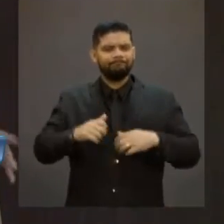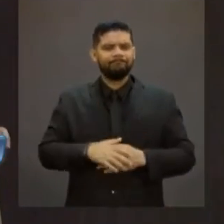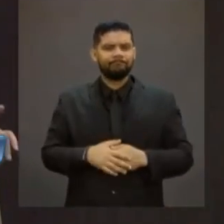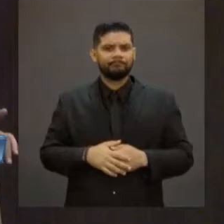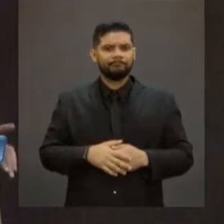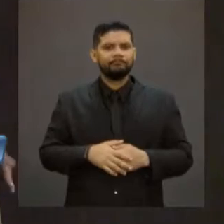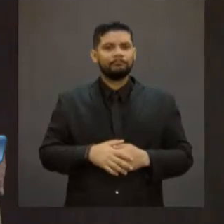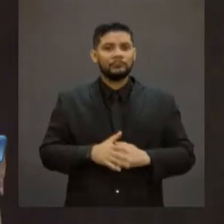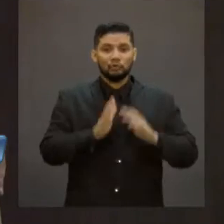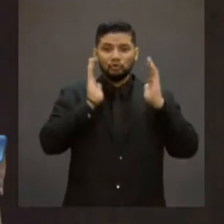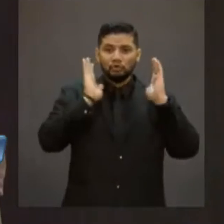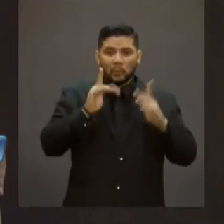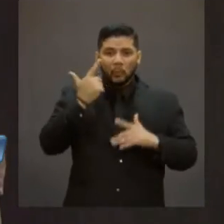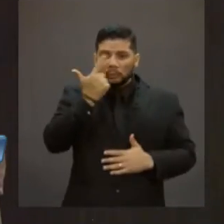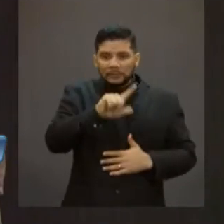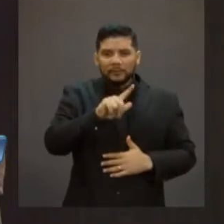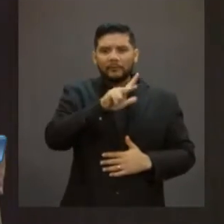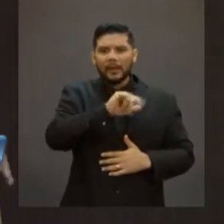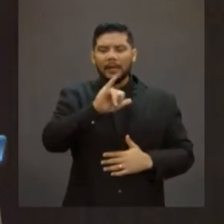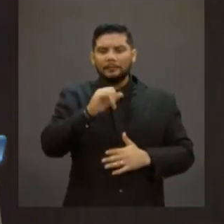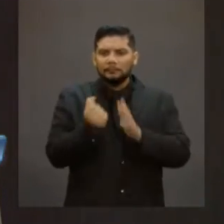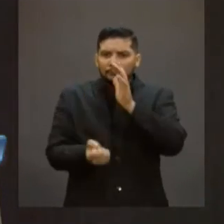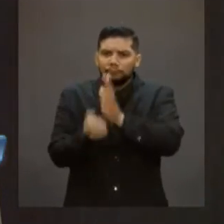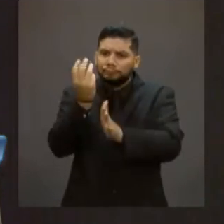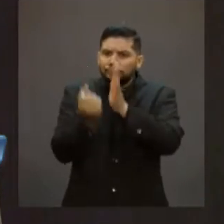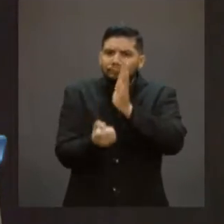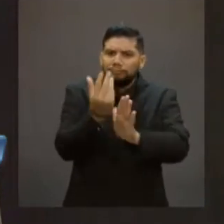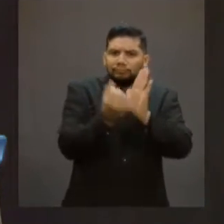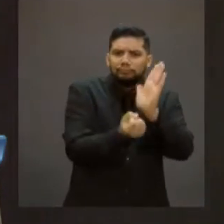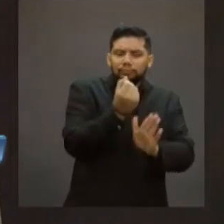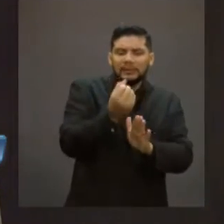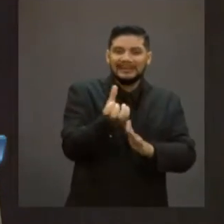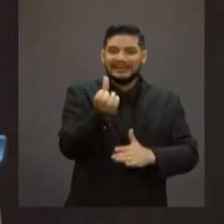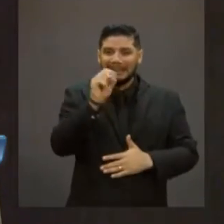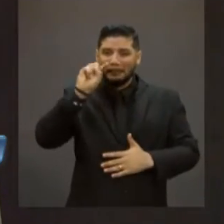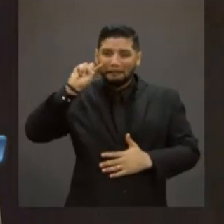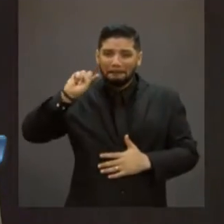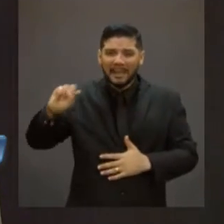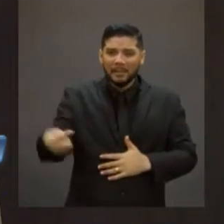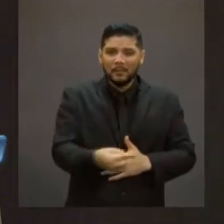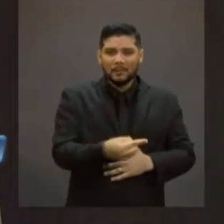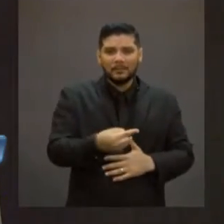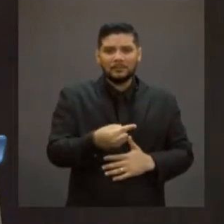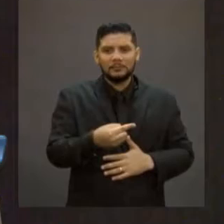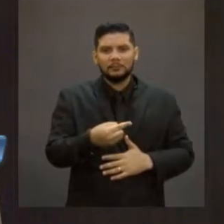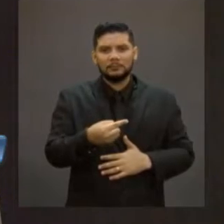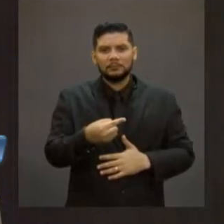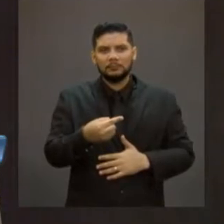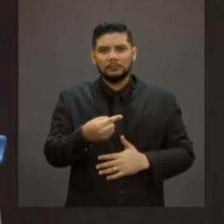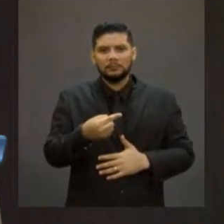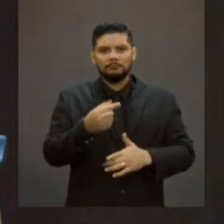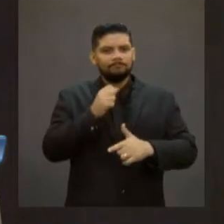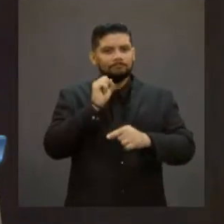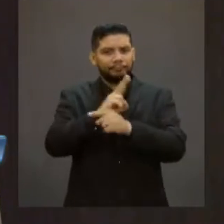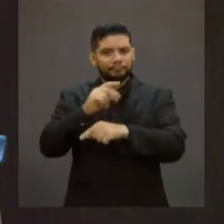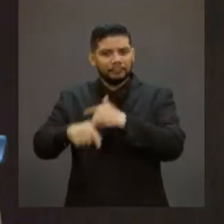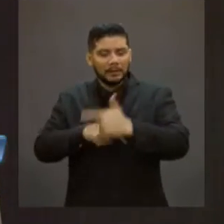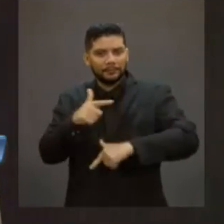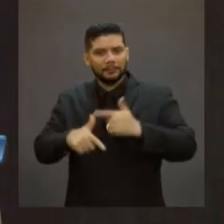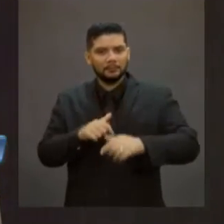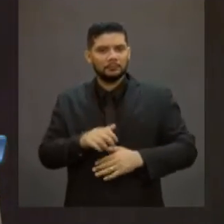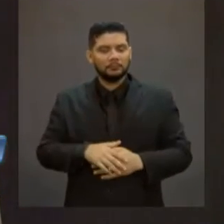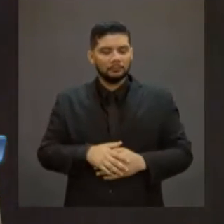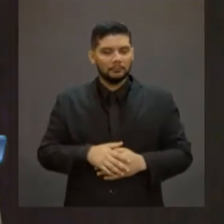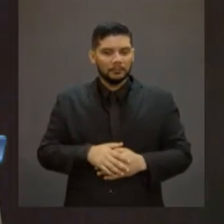milhões de novos empregos. Mentira, mentiram a nação, mentiram ao país,